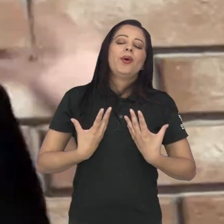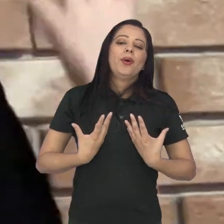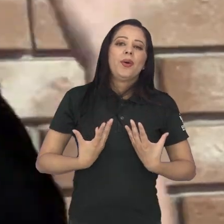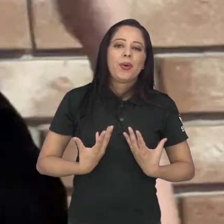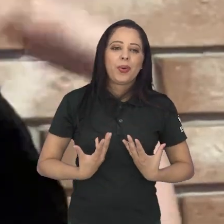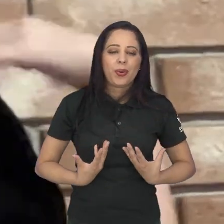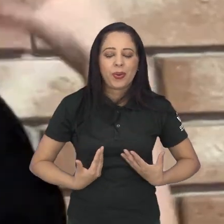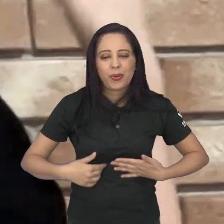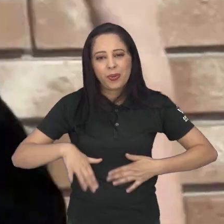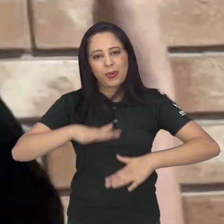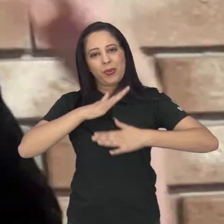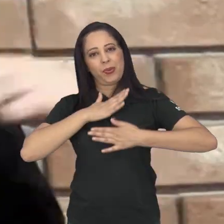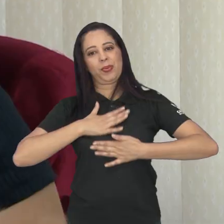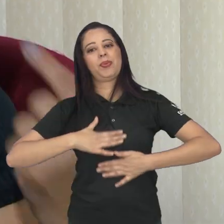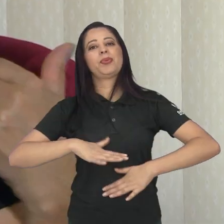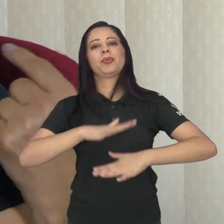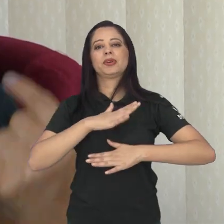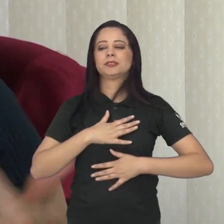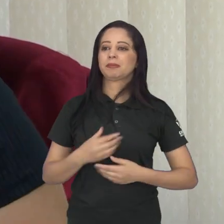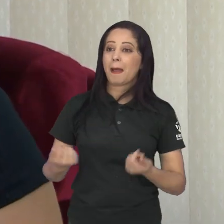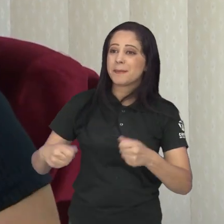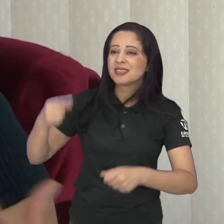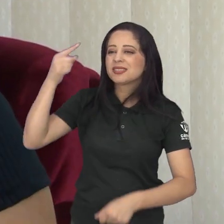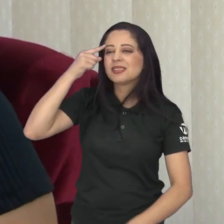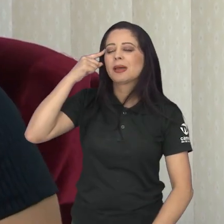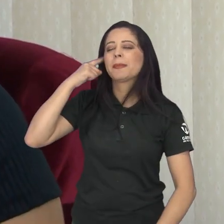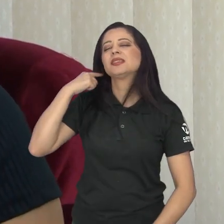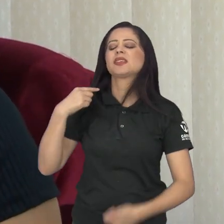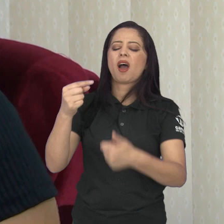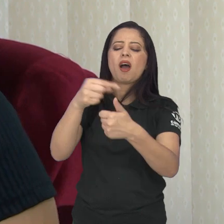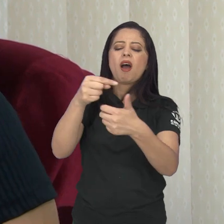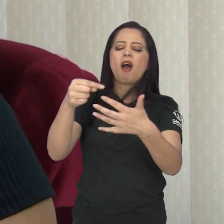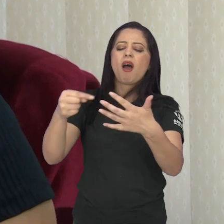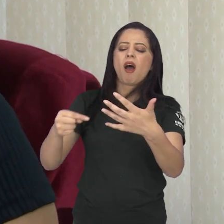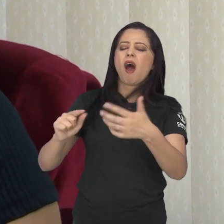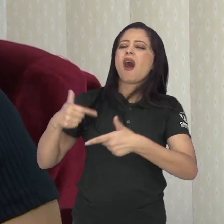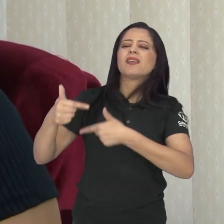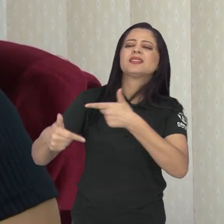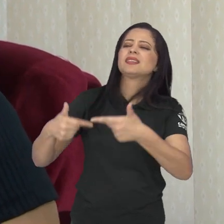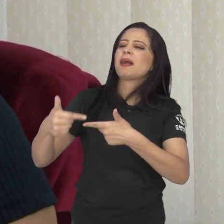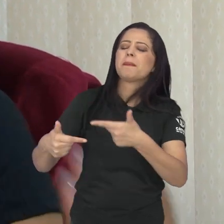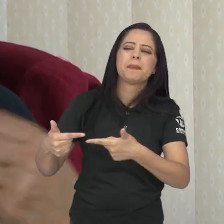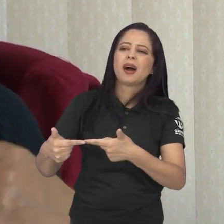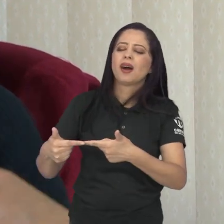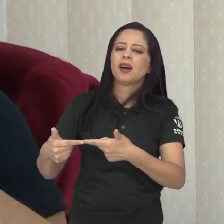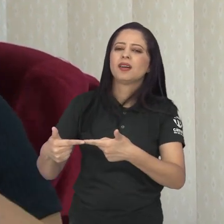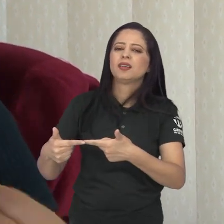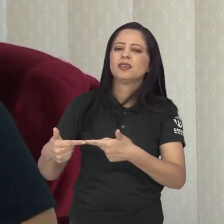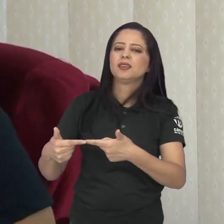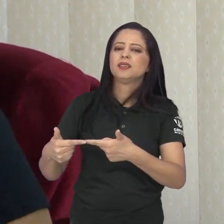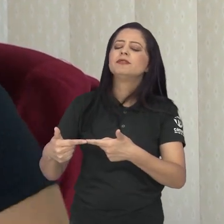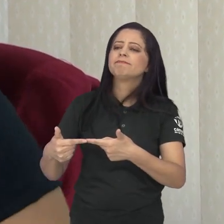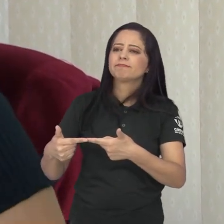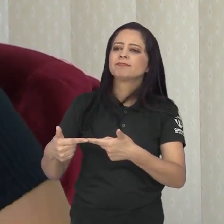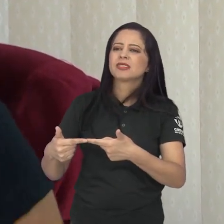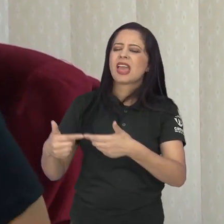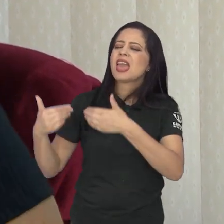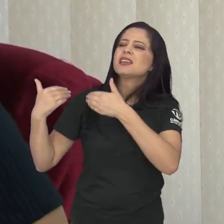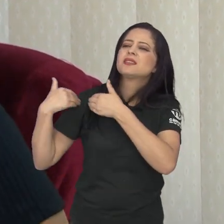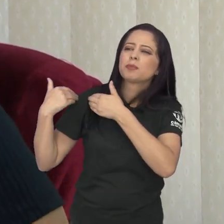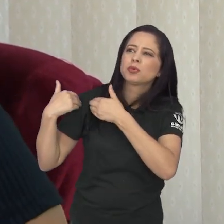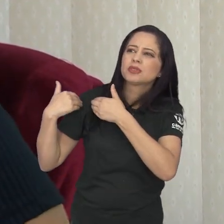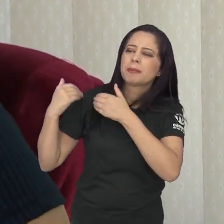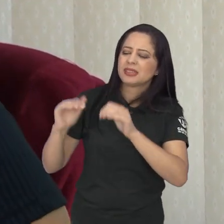aquela limpeza, sabe? Pensar quais são as atividades que eu faço, as funções, o que eu